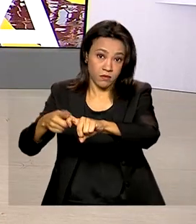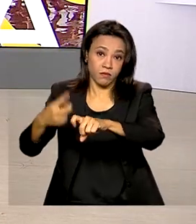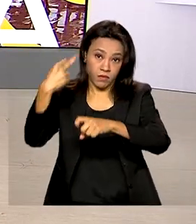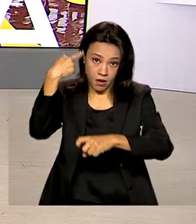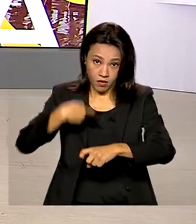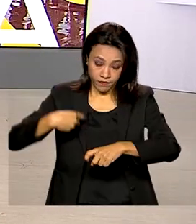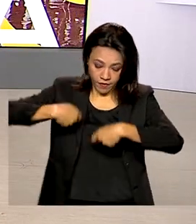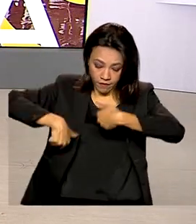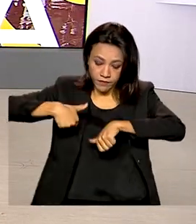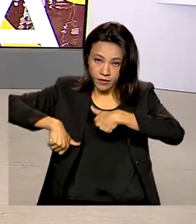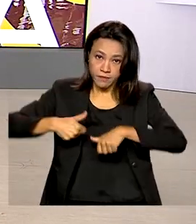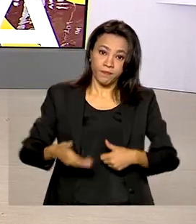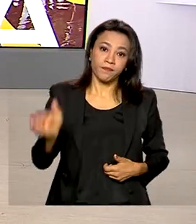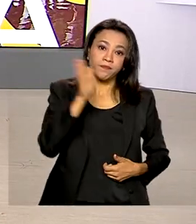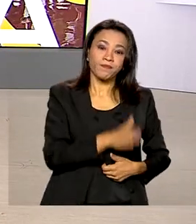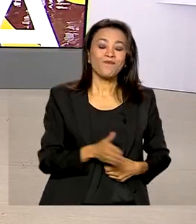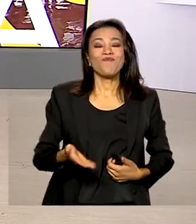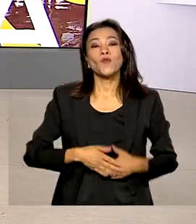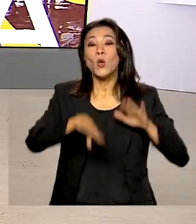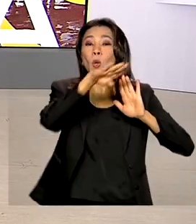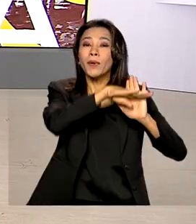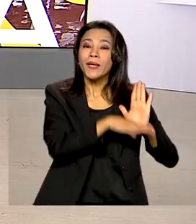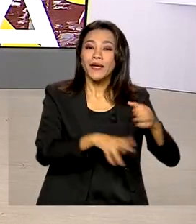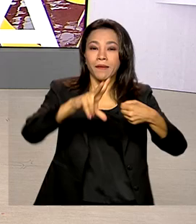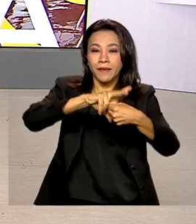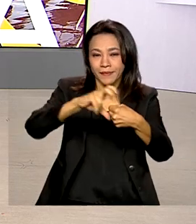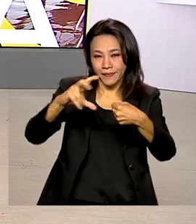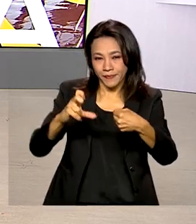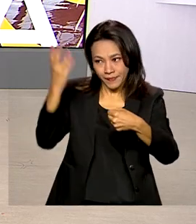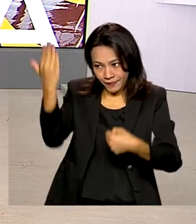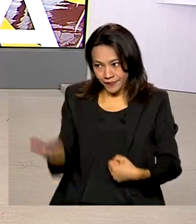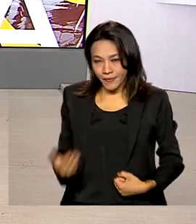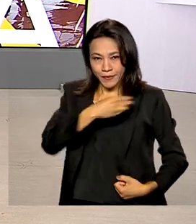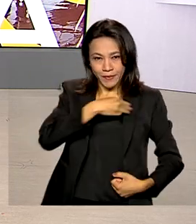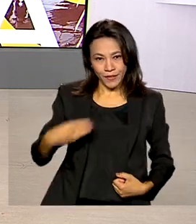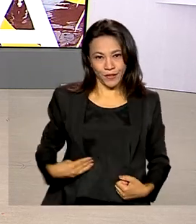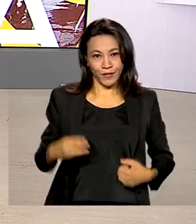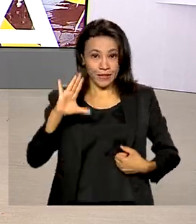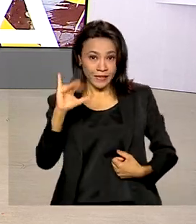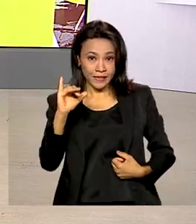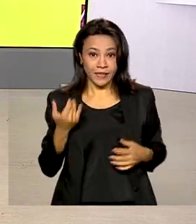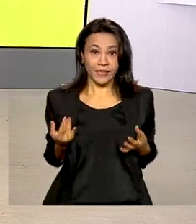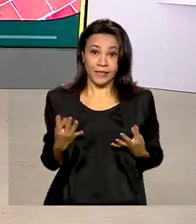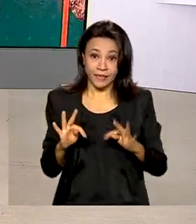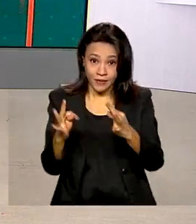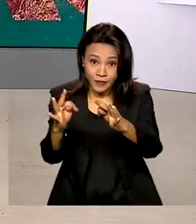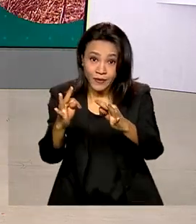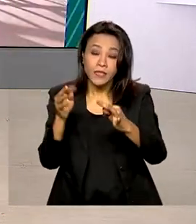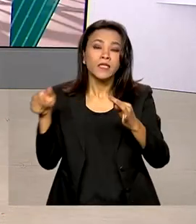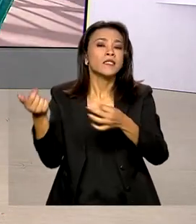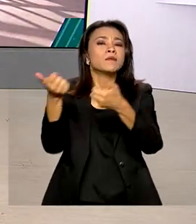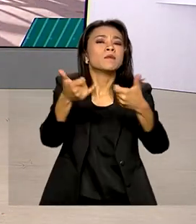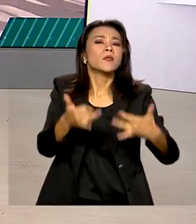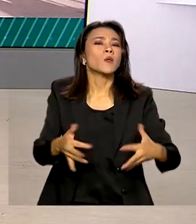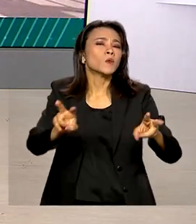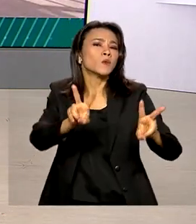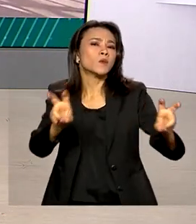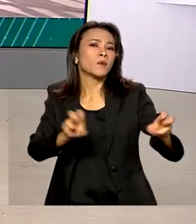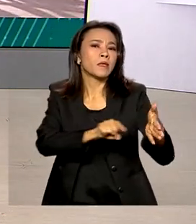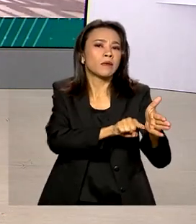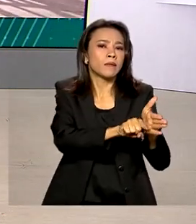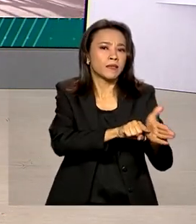Ao programa de rádio A Voz do Brasil, o ministro da Ciência, Tecnologia e Inovações falou sobre a pesquisa e a